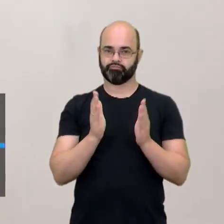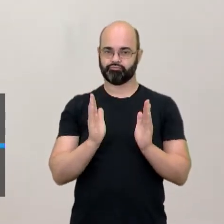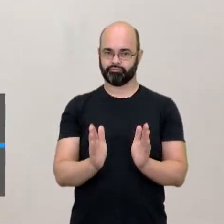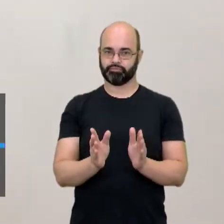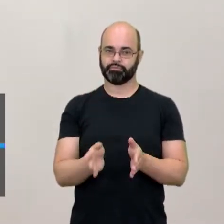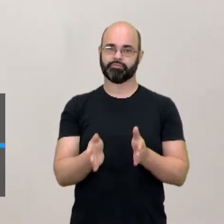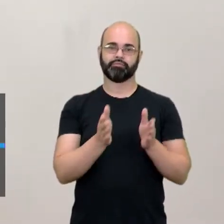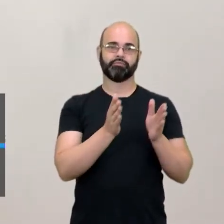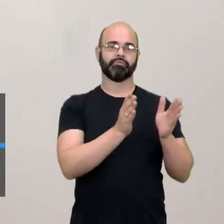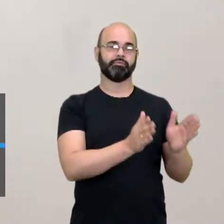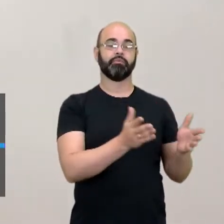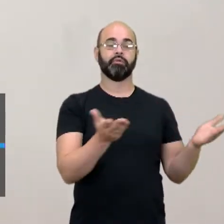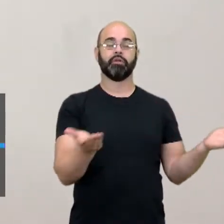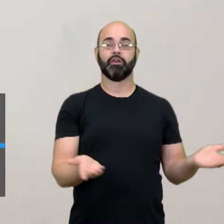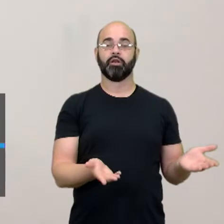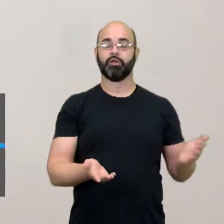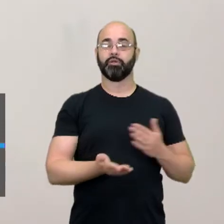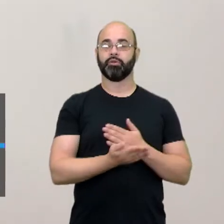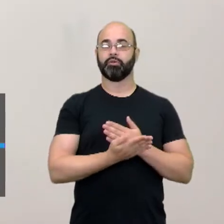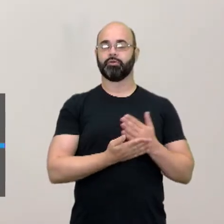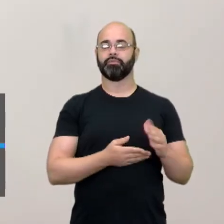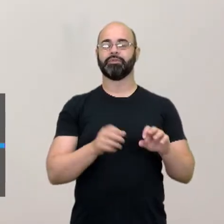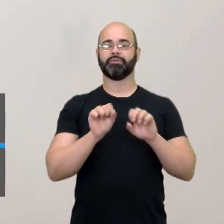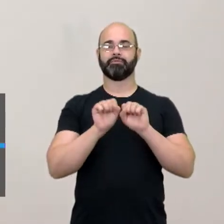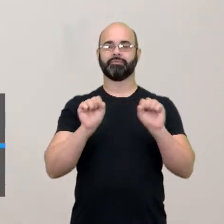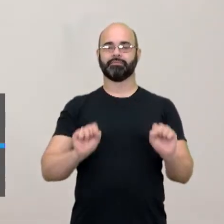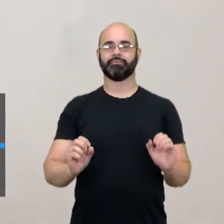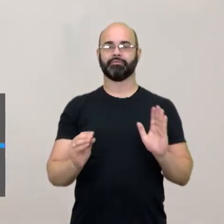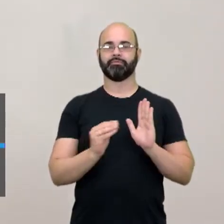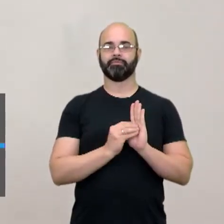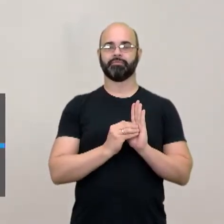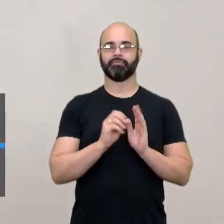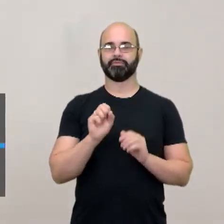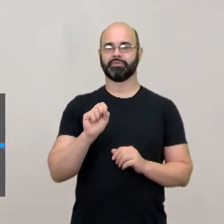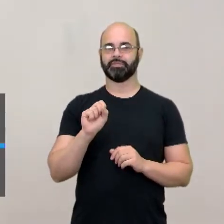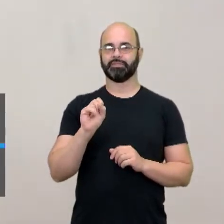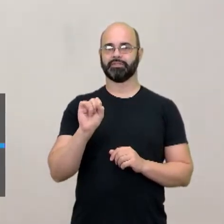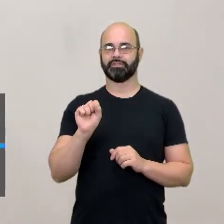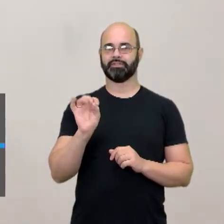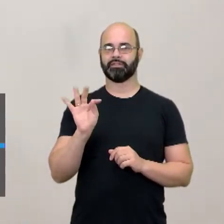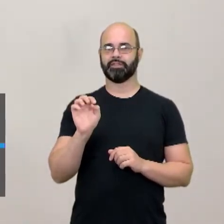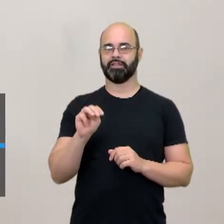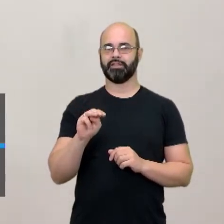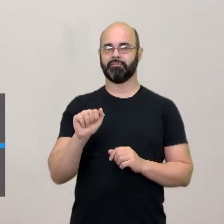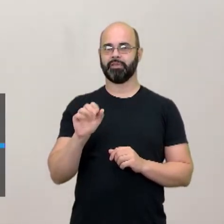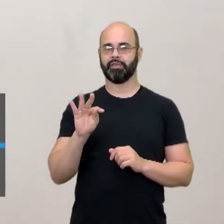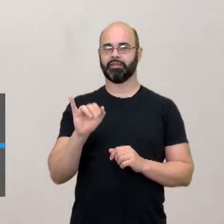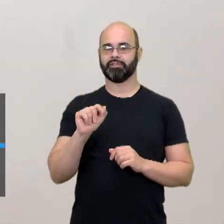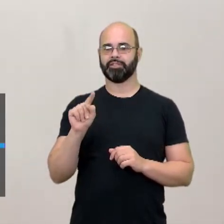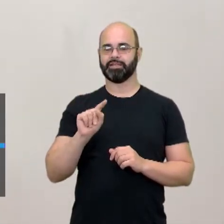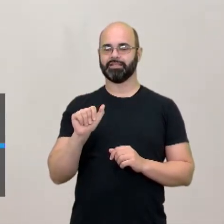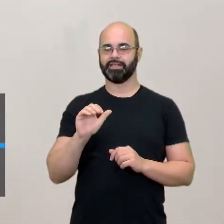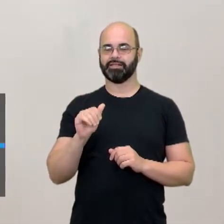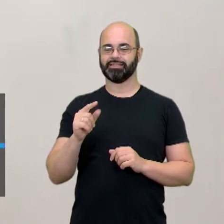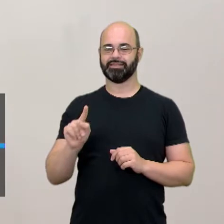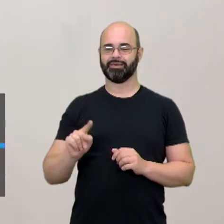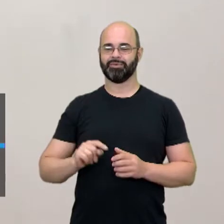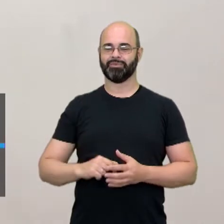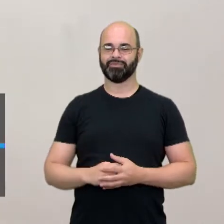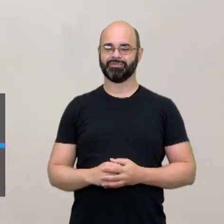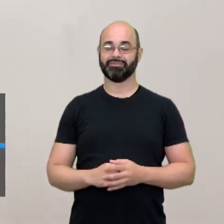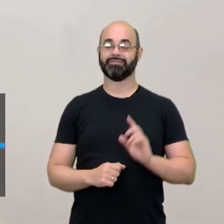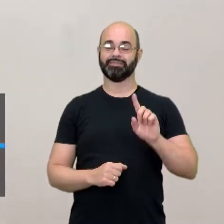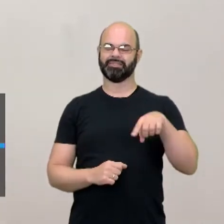começa falando da sistematização que daqui a pouco eu detalhe um pouquinho mais com